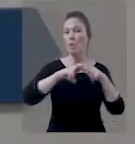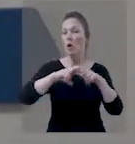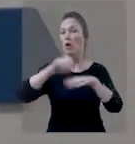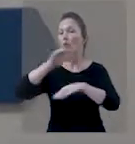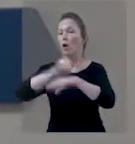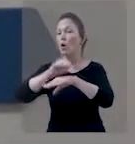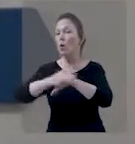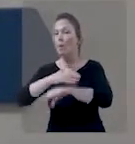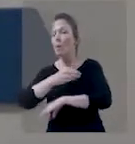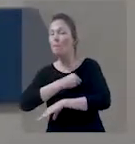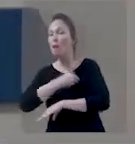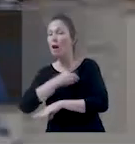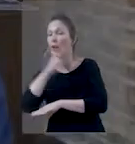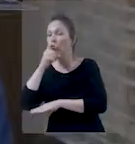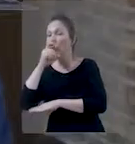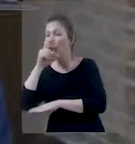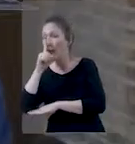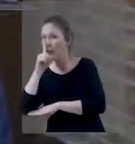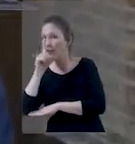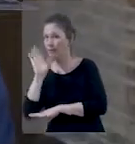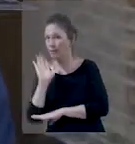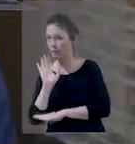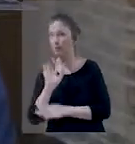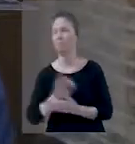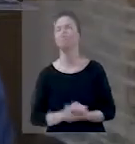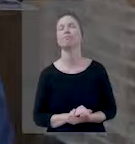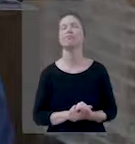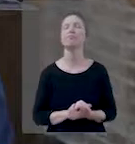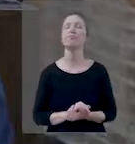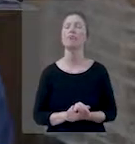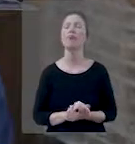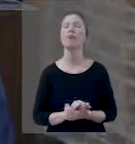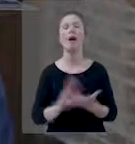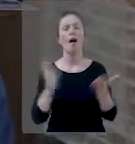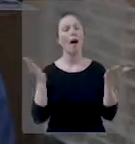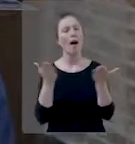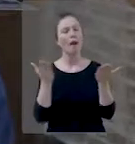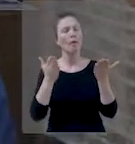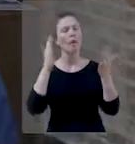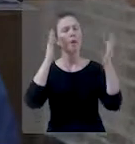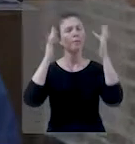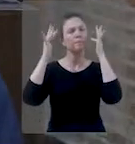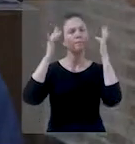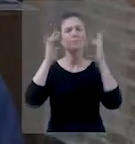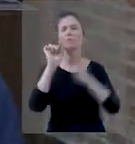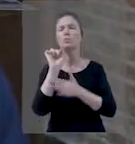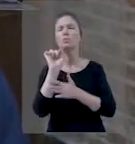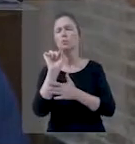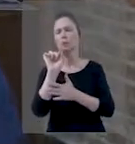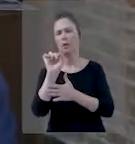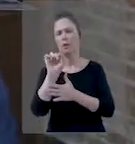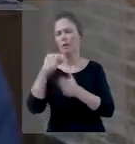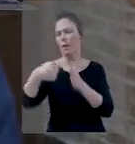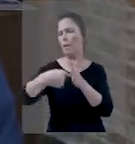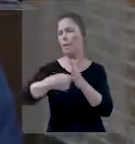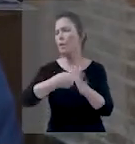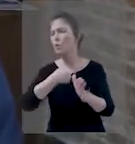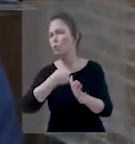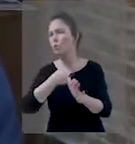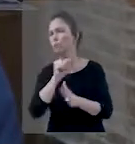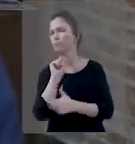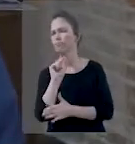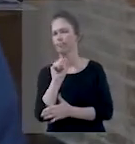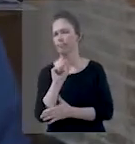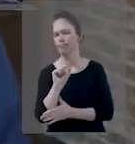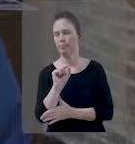pelos pecados dos pais? Nós vamos agora refletir sobre a questão enviada para esse programa. A pergunta feita